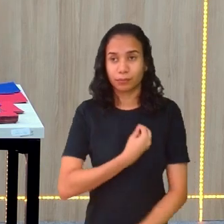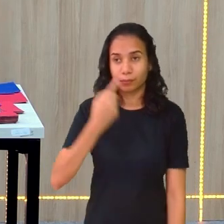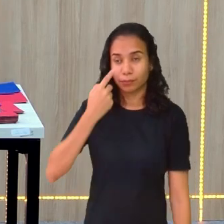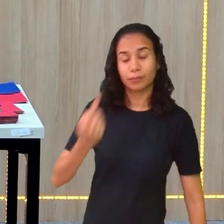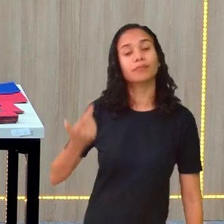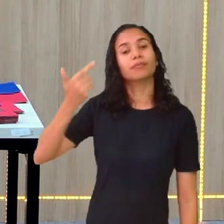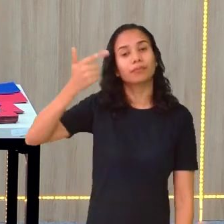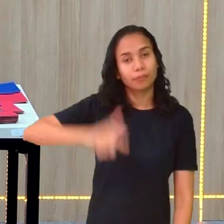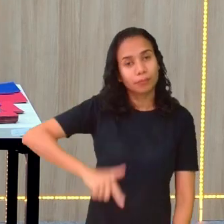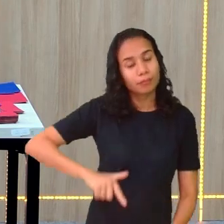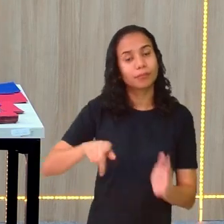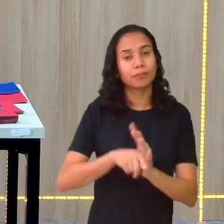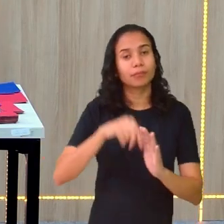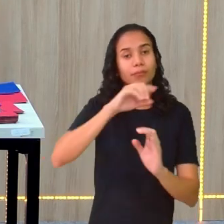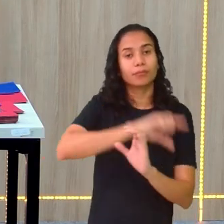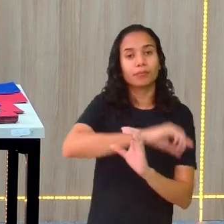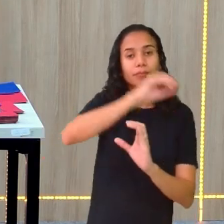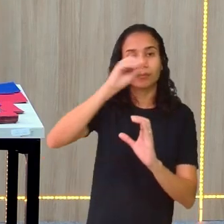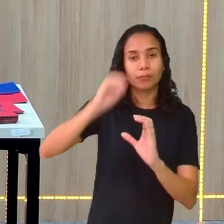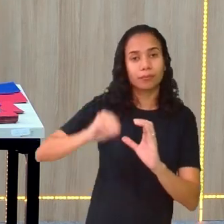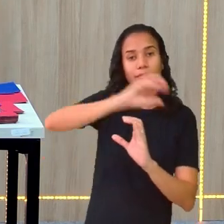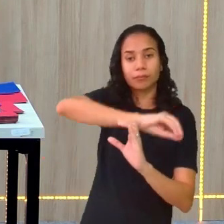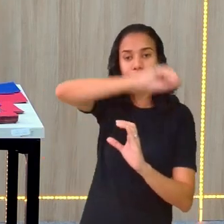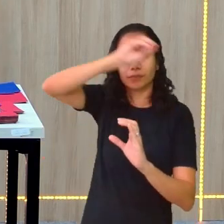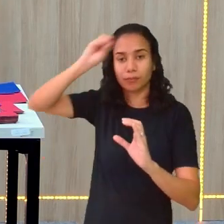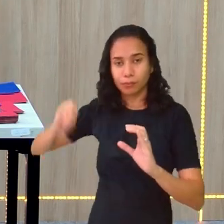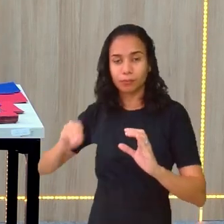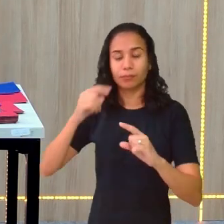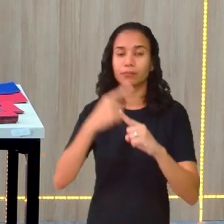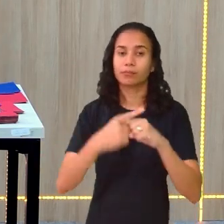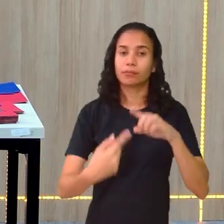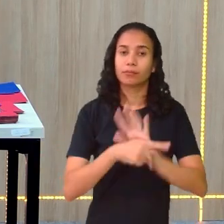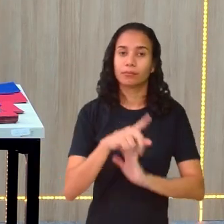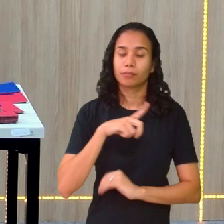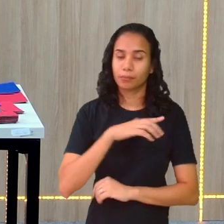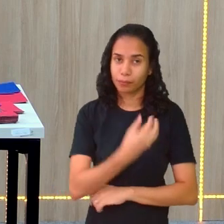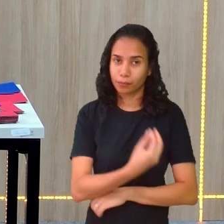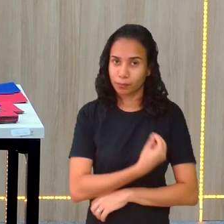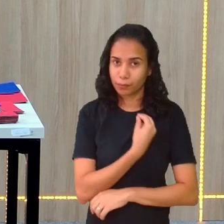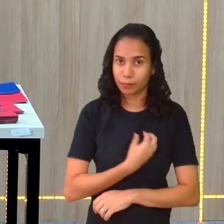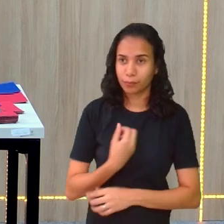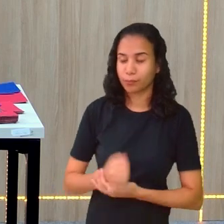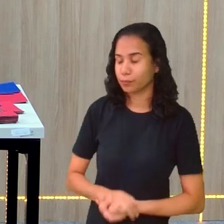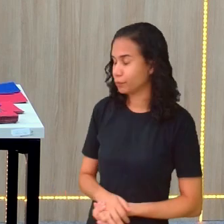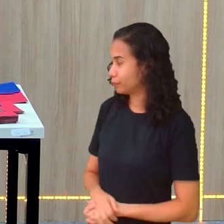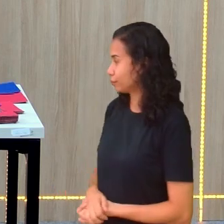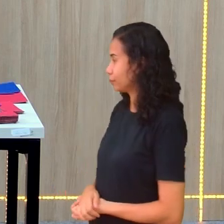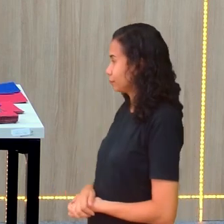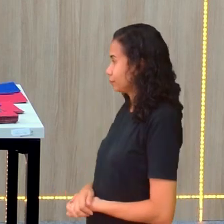multiplicação de novo. 2 vezes x, 2x. 2 vezes 2, 4.